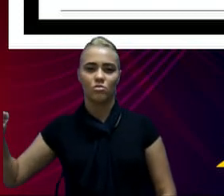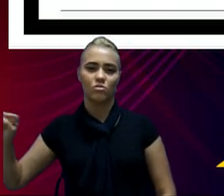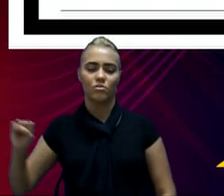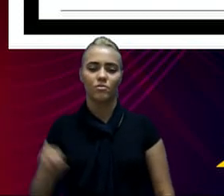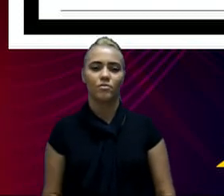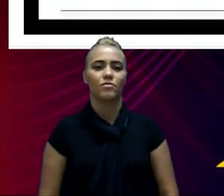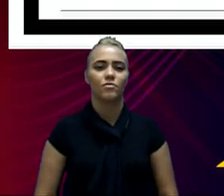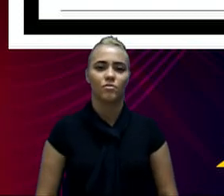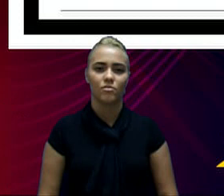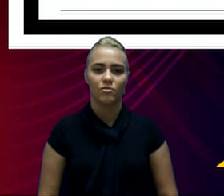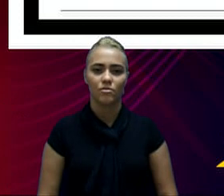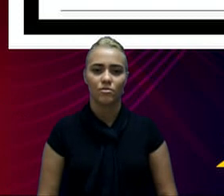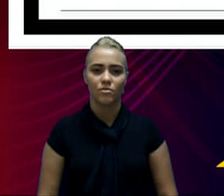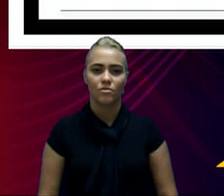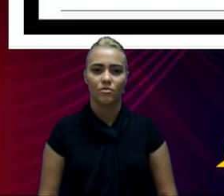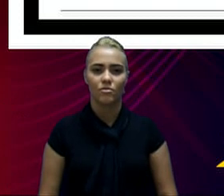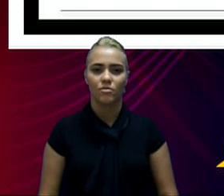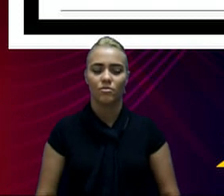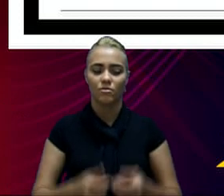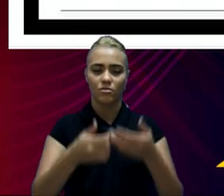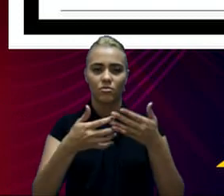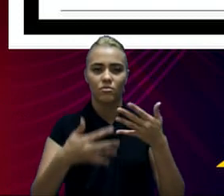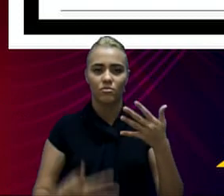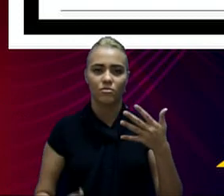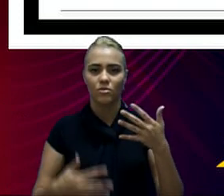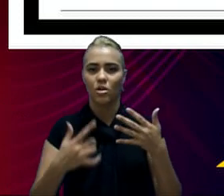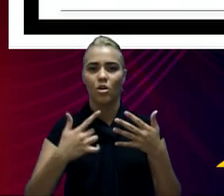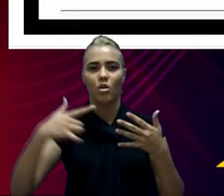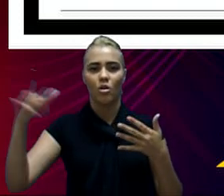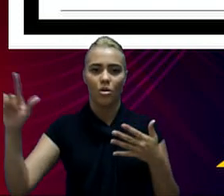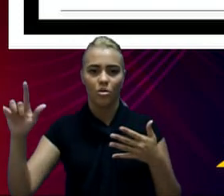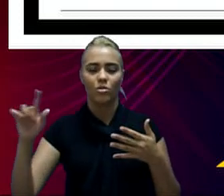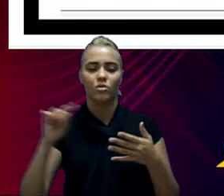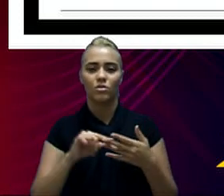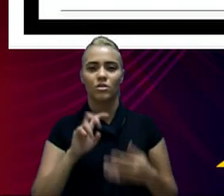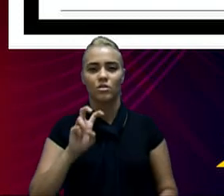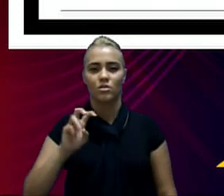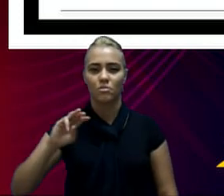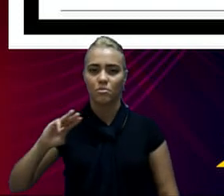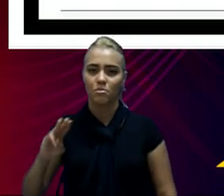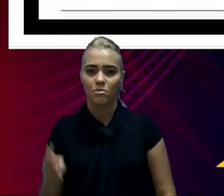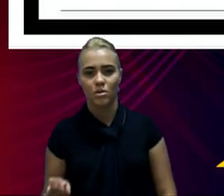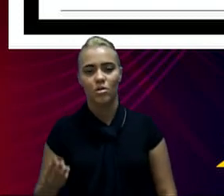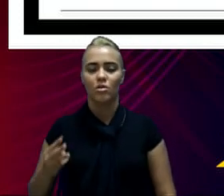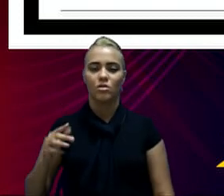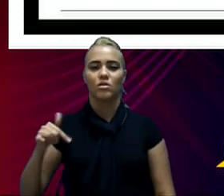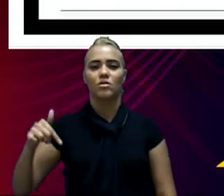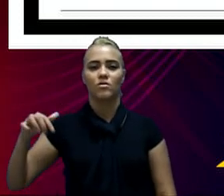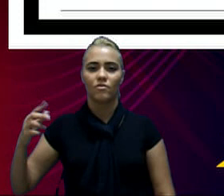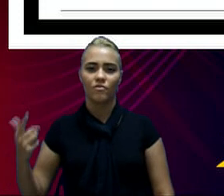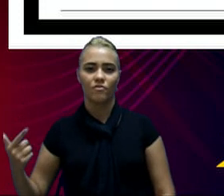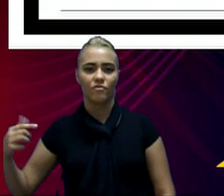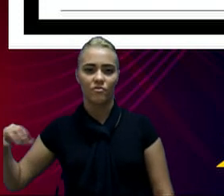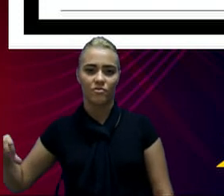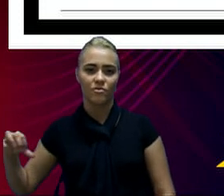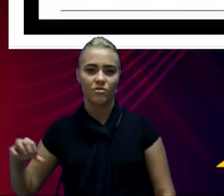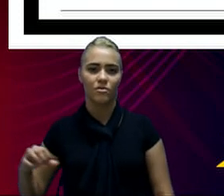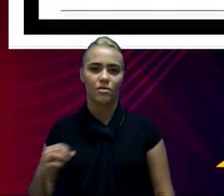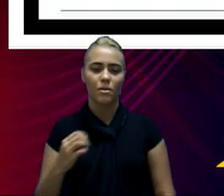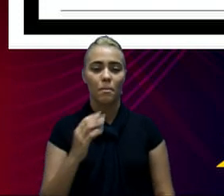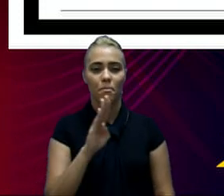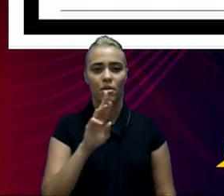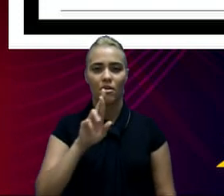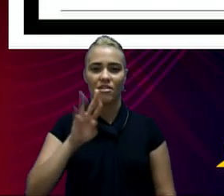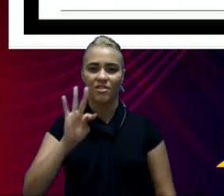Foram inscritos também uma outra operação de crédito, R 5,729,00, referente ao BRT.